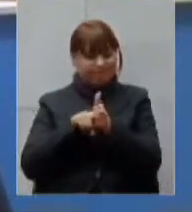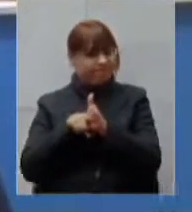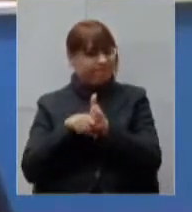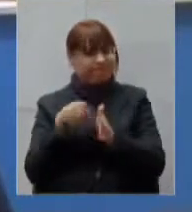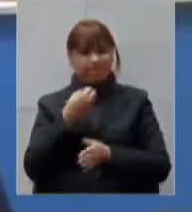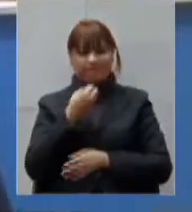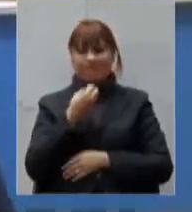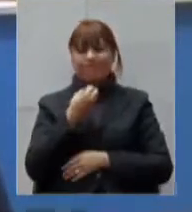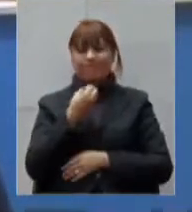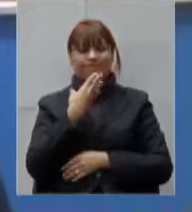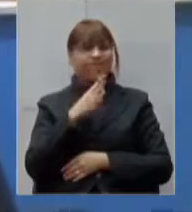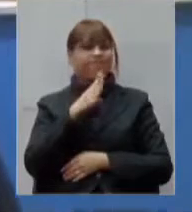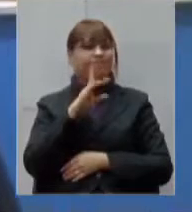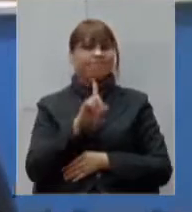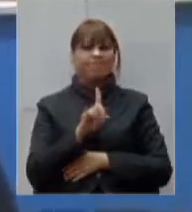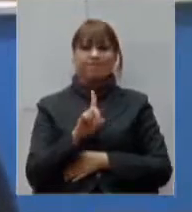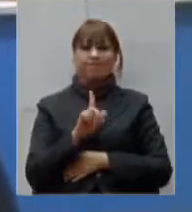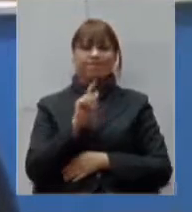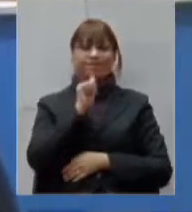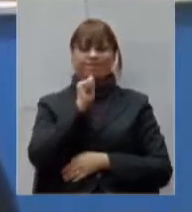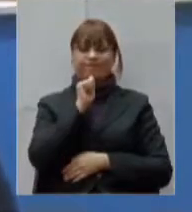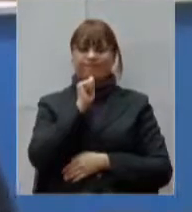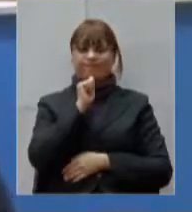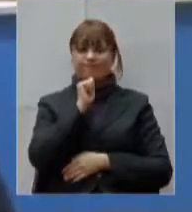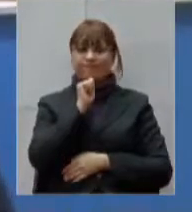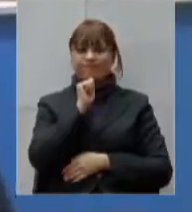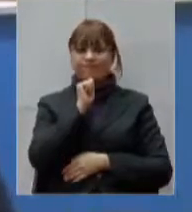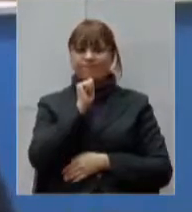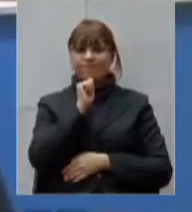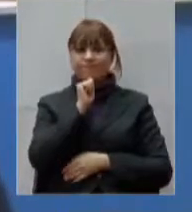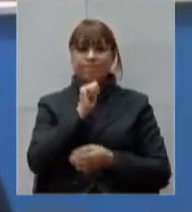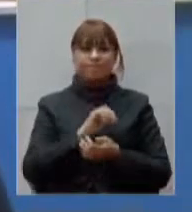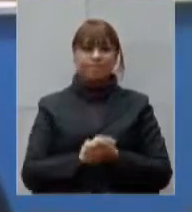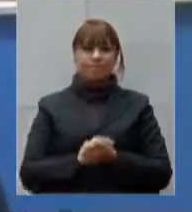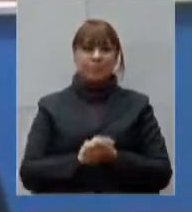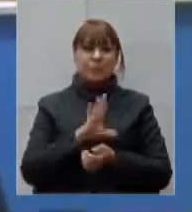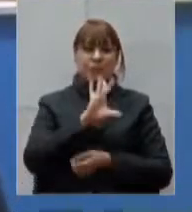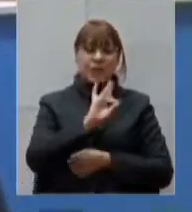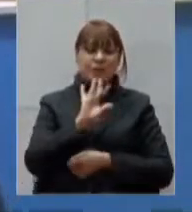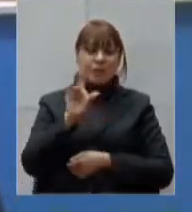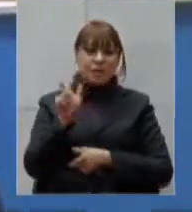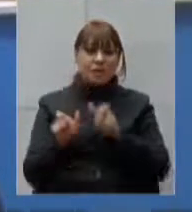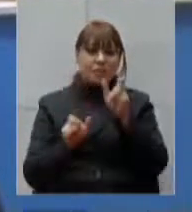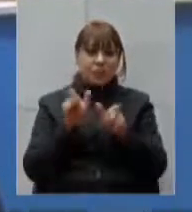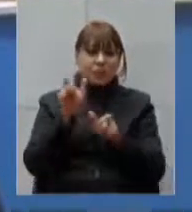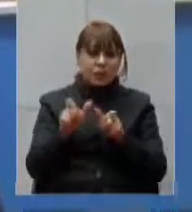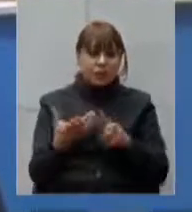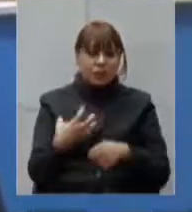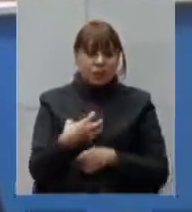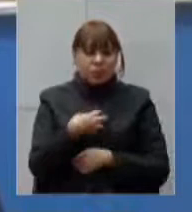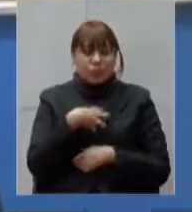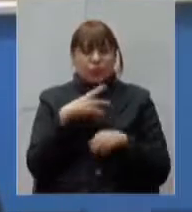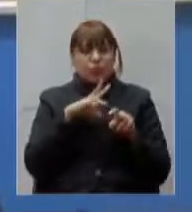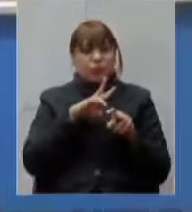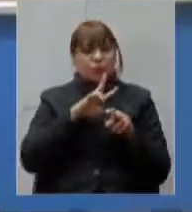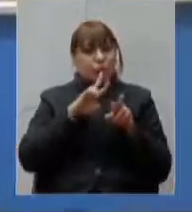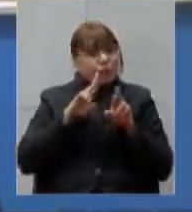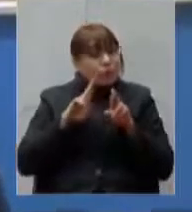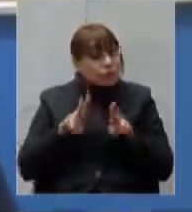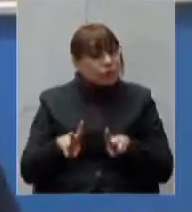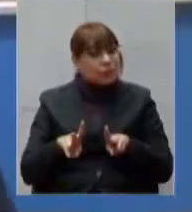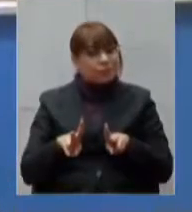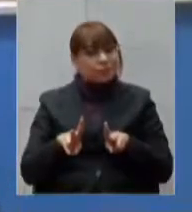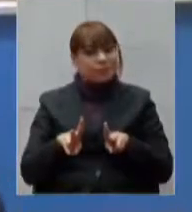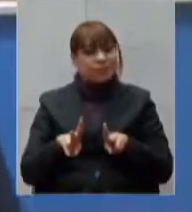onde ela se manifesta de maneira muito customizada cada paciente reage de uma maneira não há um